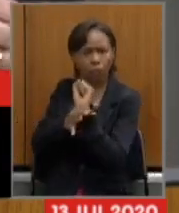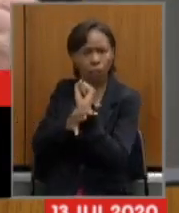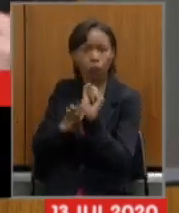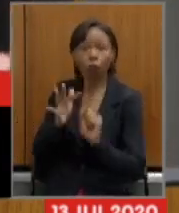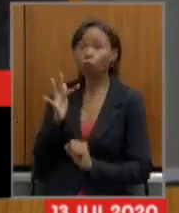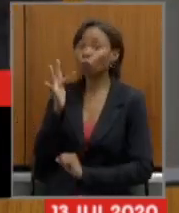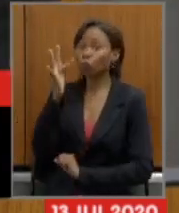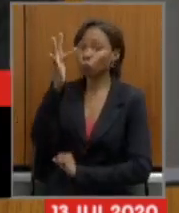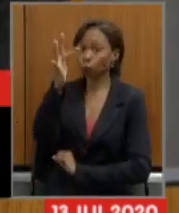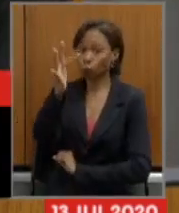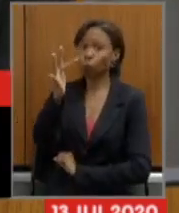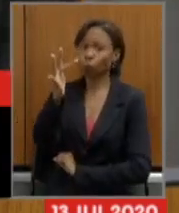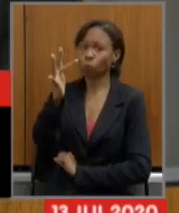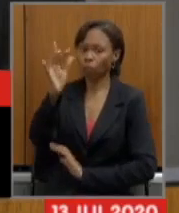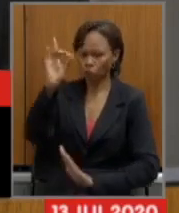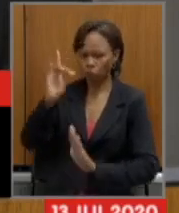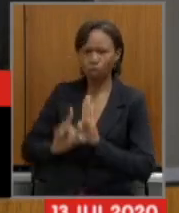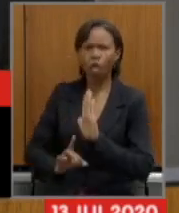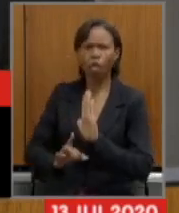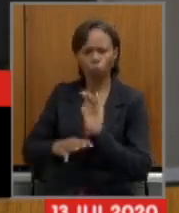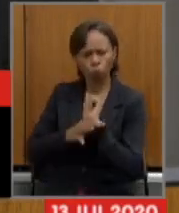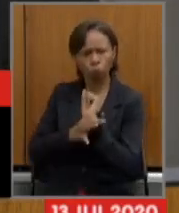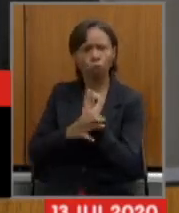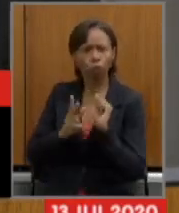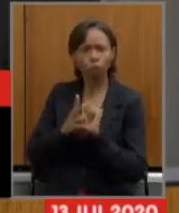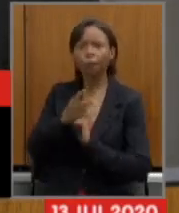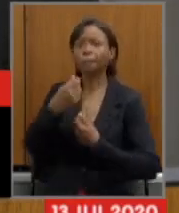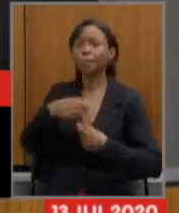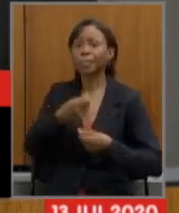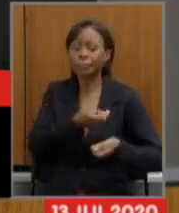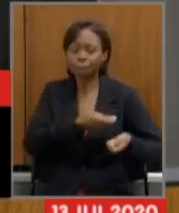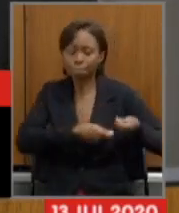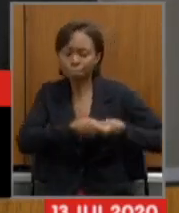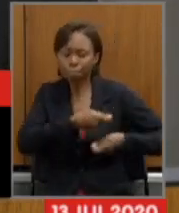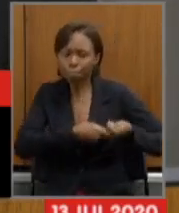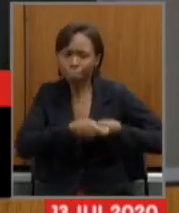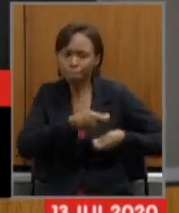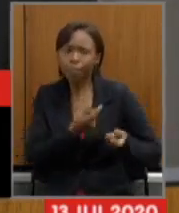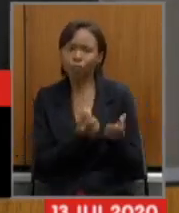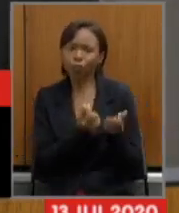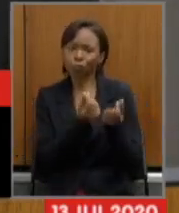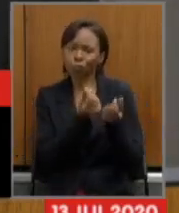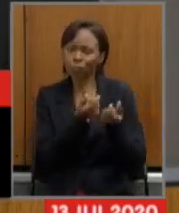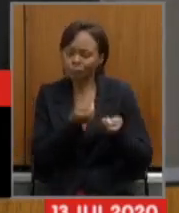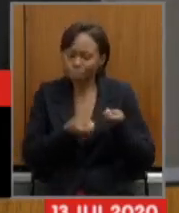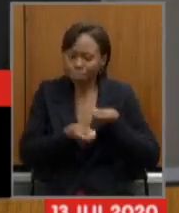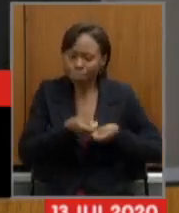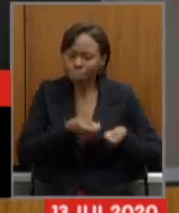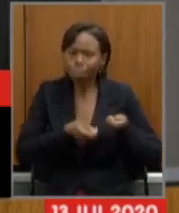futuro é preciso da sustentabilidade financeira então